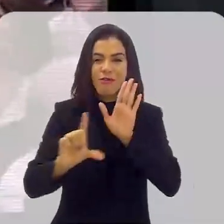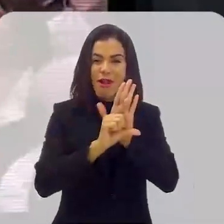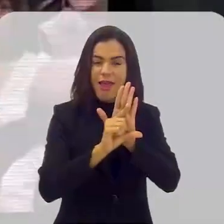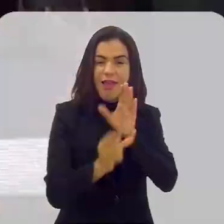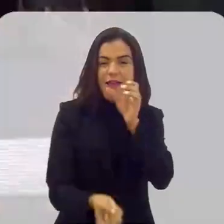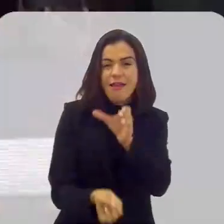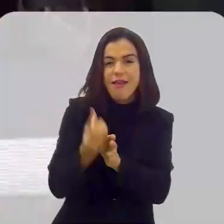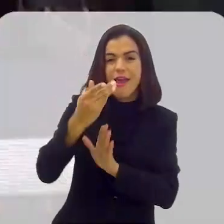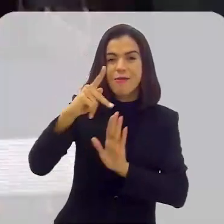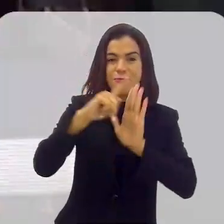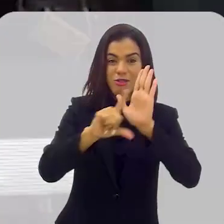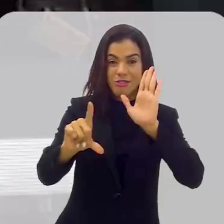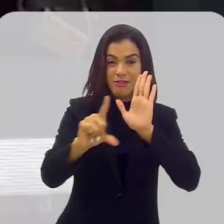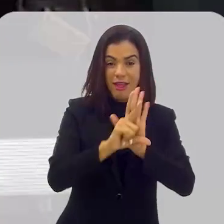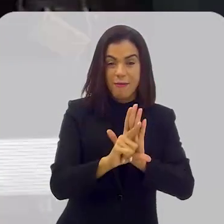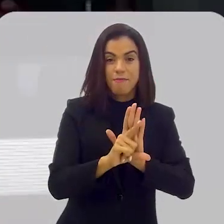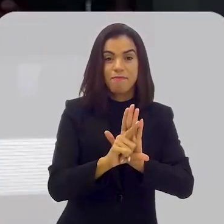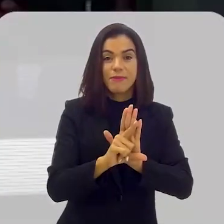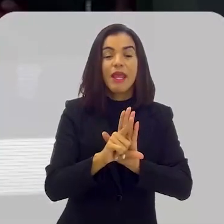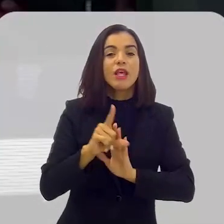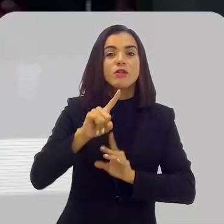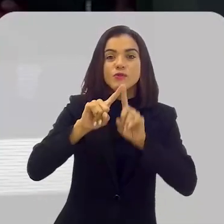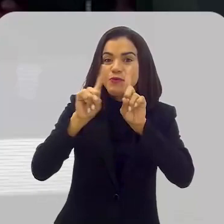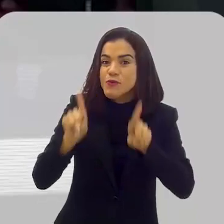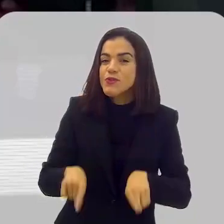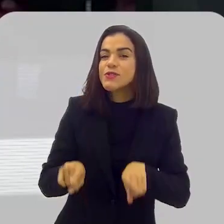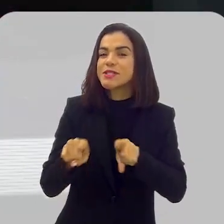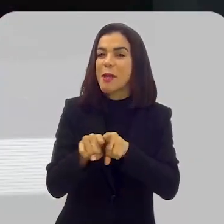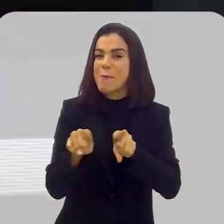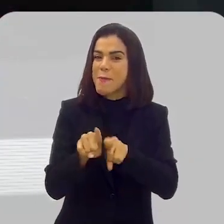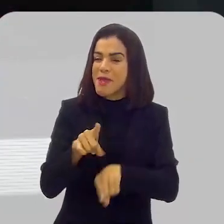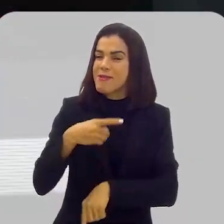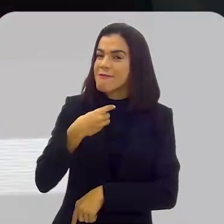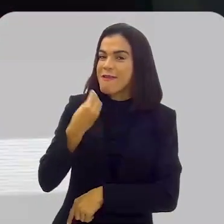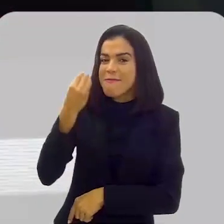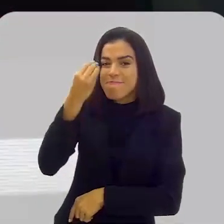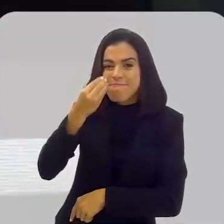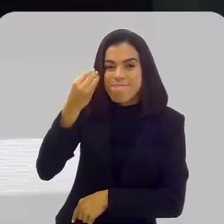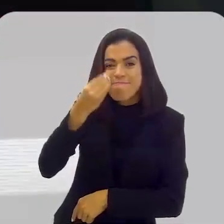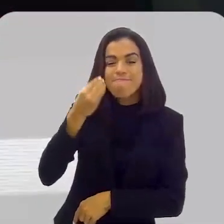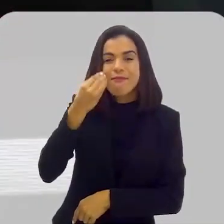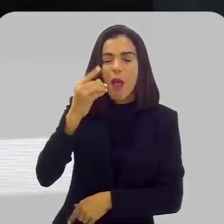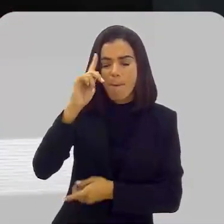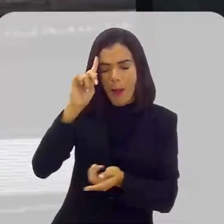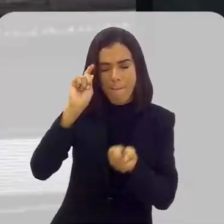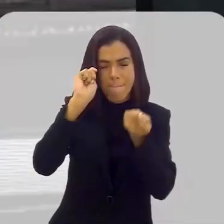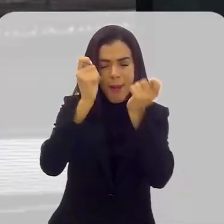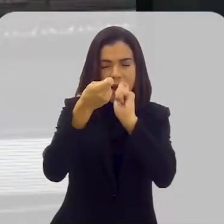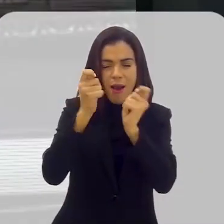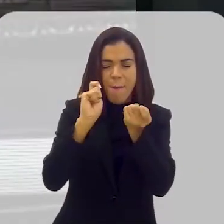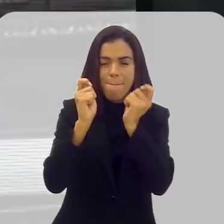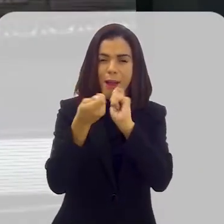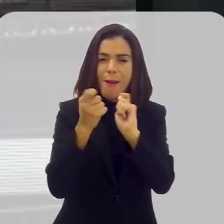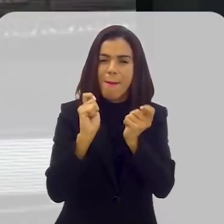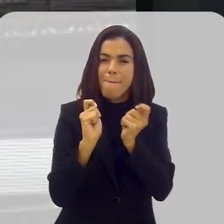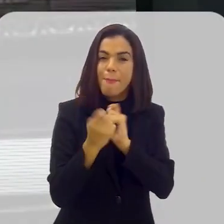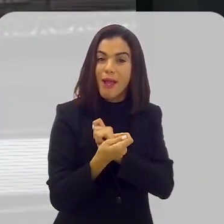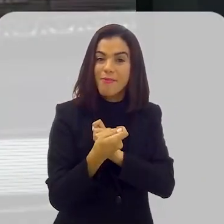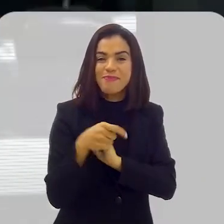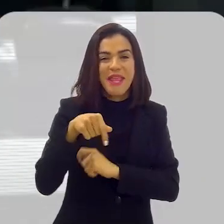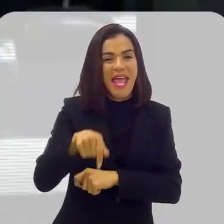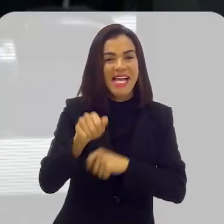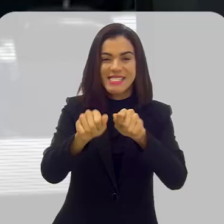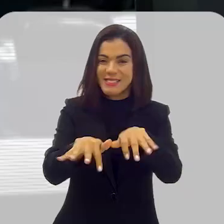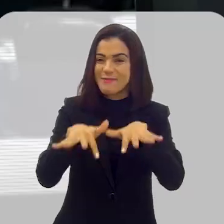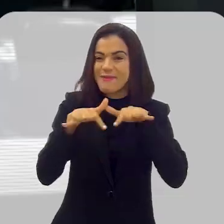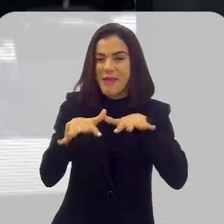projetos. E, assim, os funcionários que passam pela casa também, tudo transforma a gente aqui dentro. Essa casa,